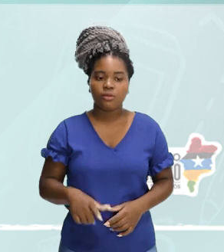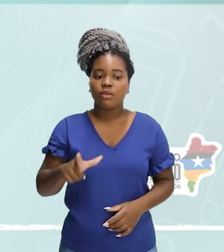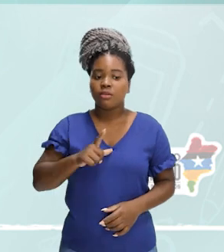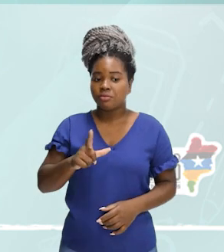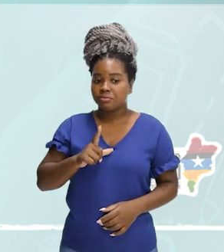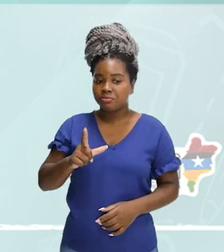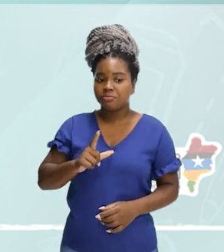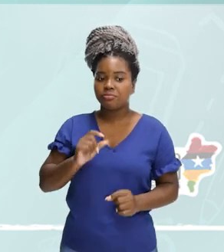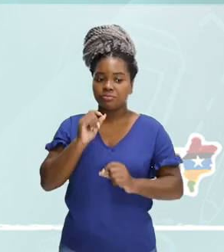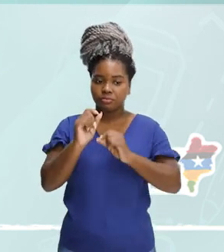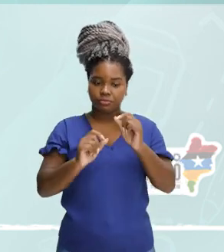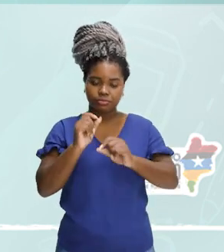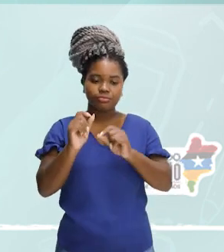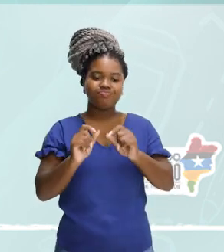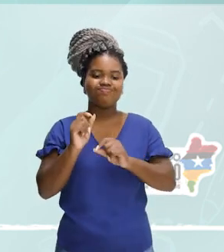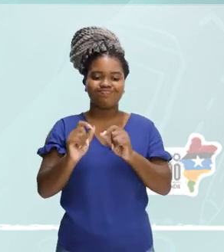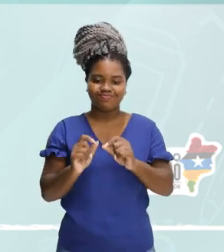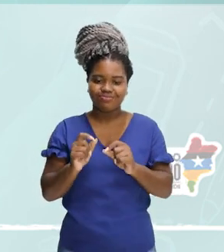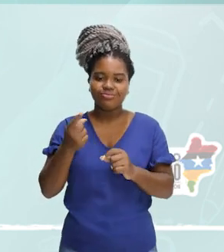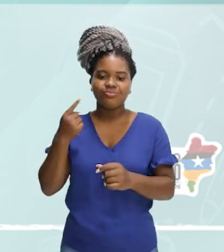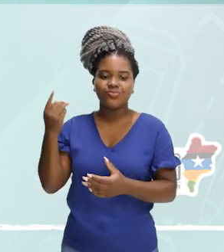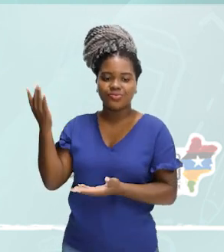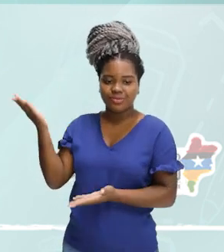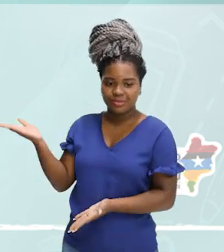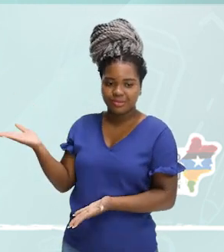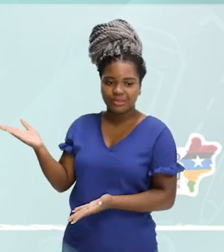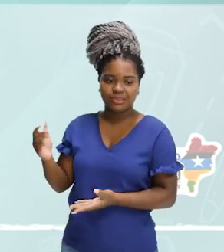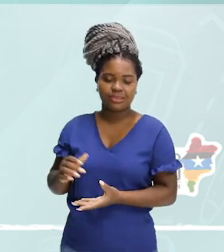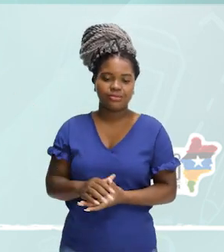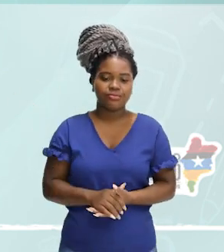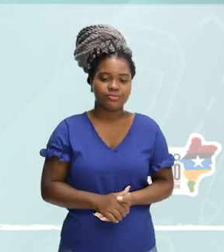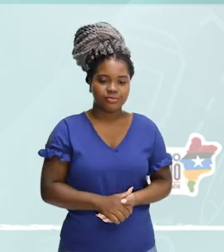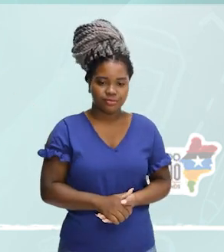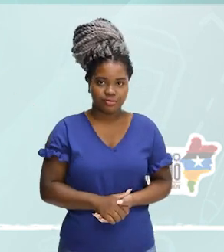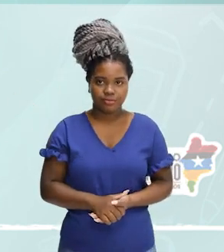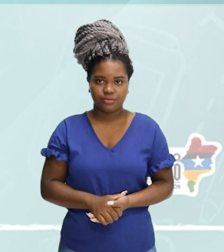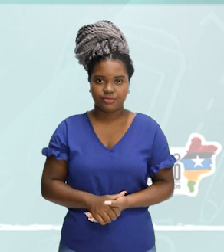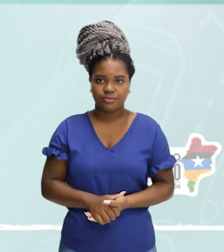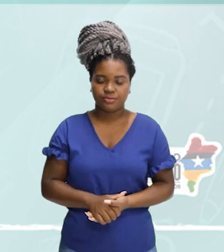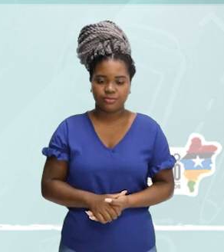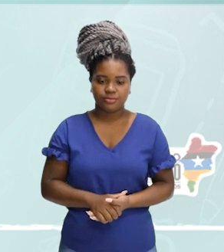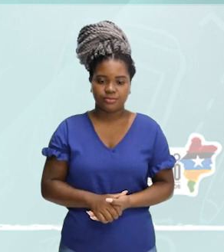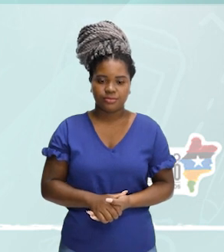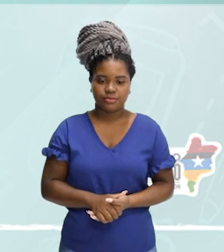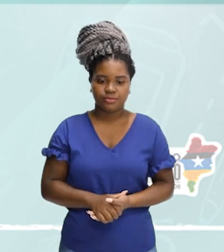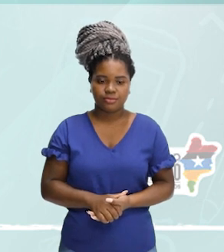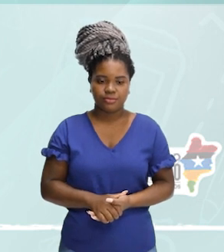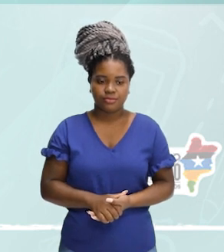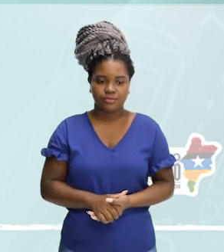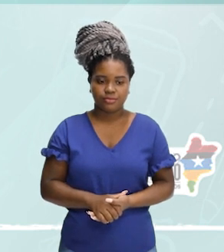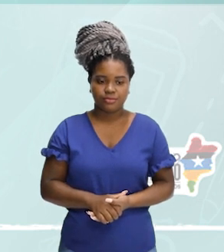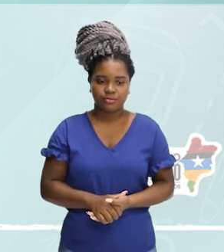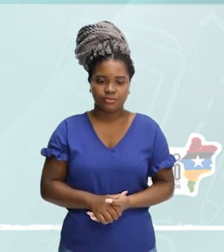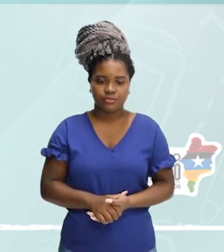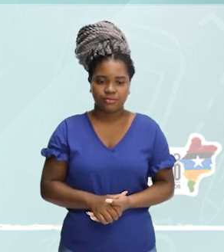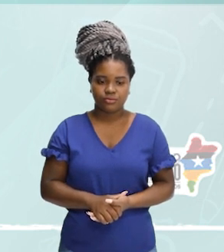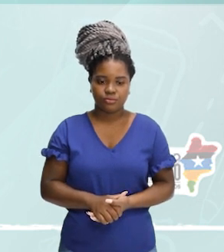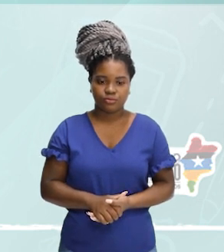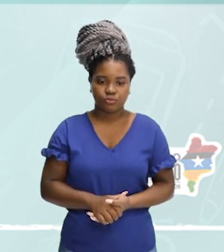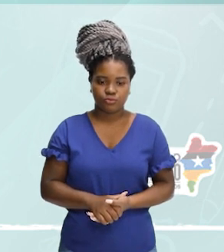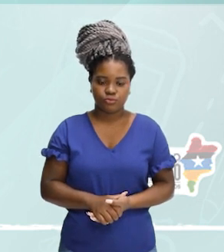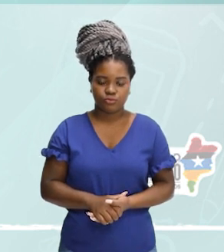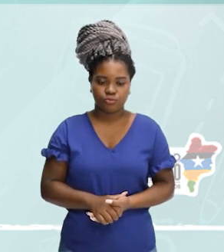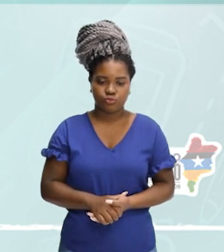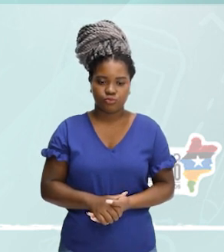As misturas também se podem formar através da omissão de fonemas. Os geógrafos